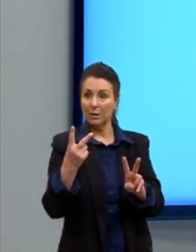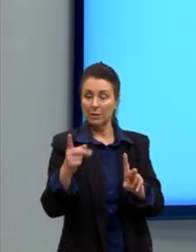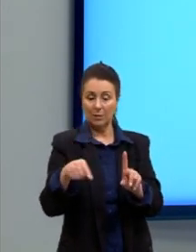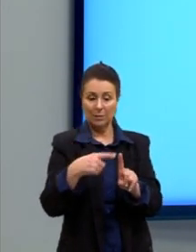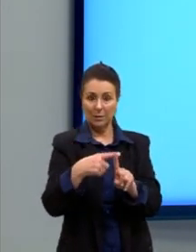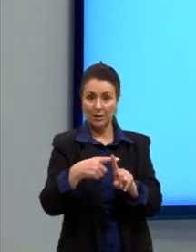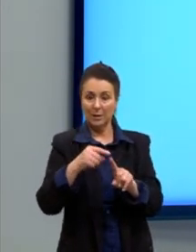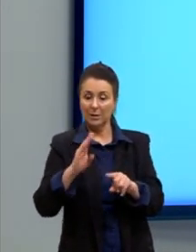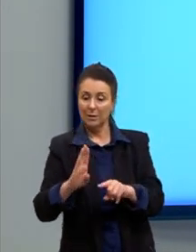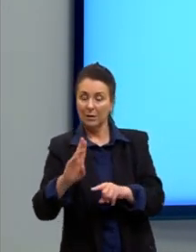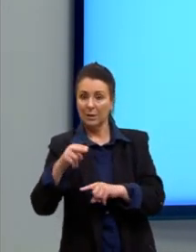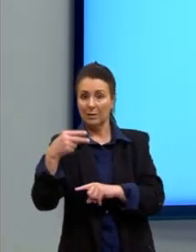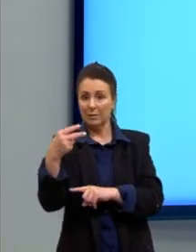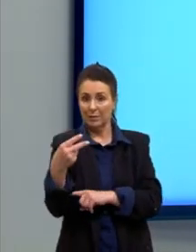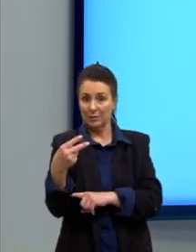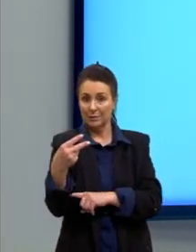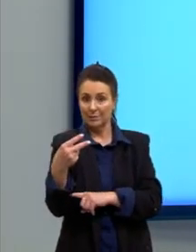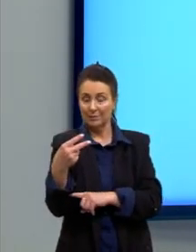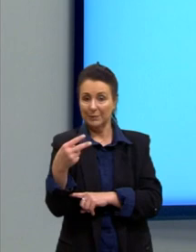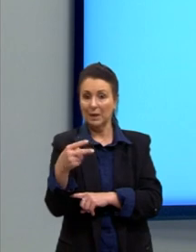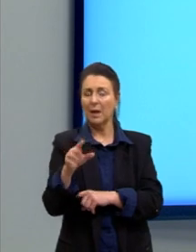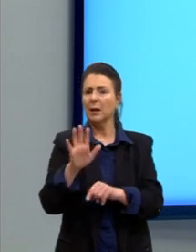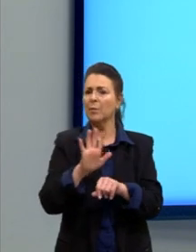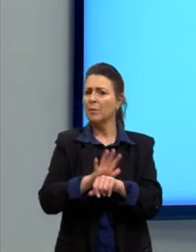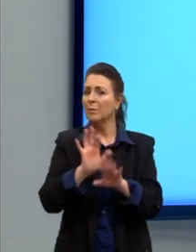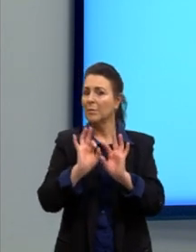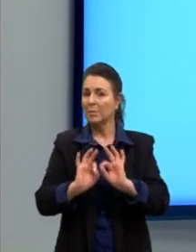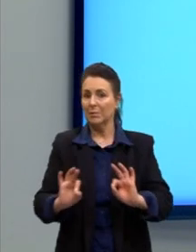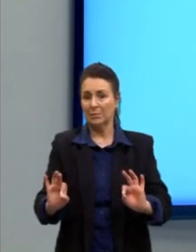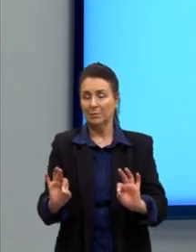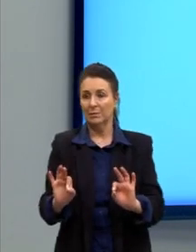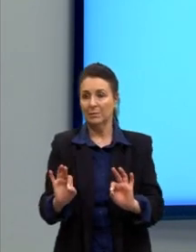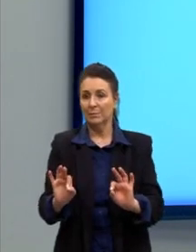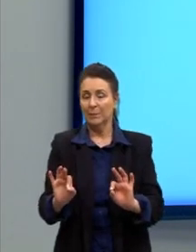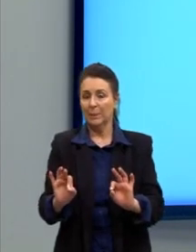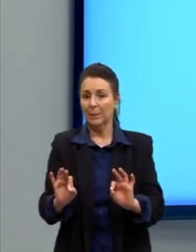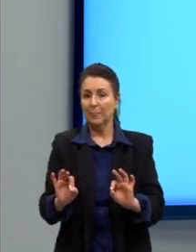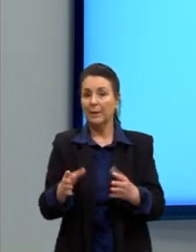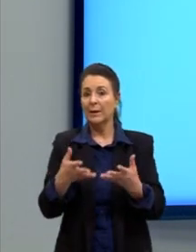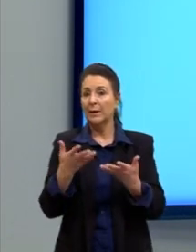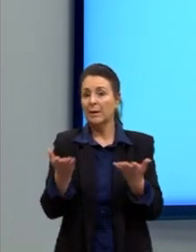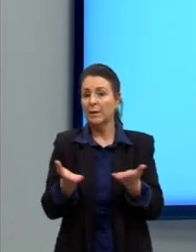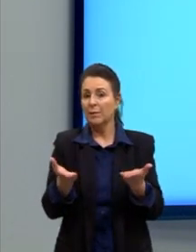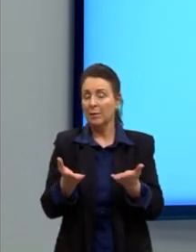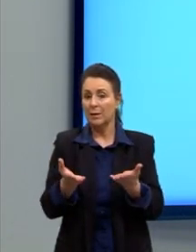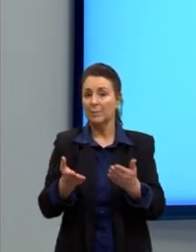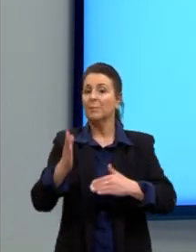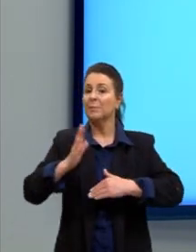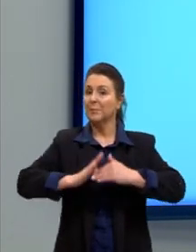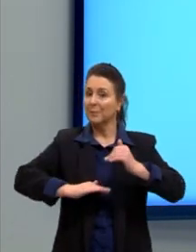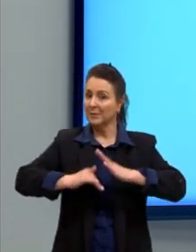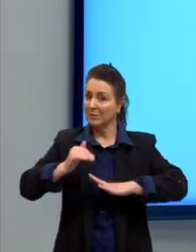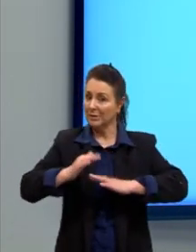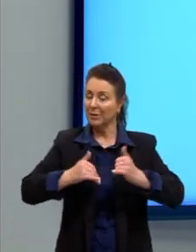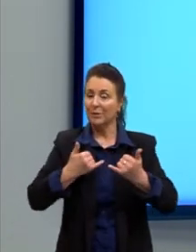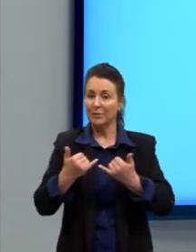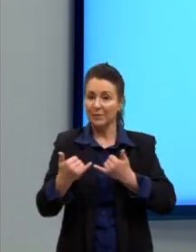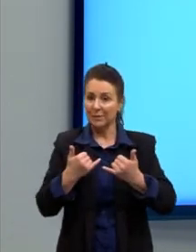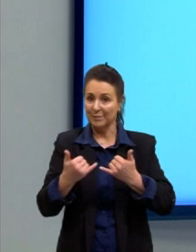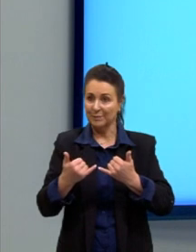B². Ela é um pouco mais simplificada. E aí, nós vamos praticar, né? Com um exemplo.